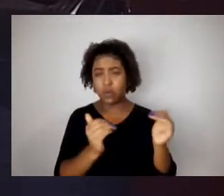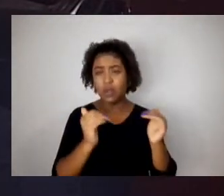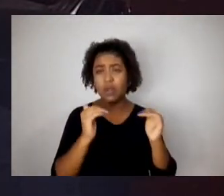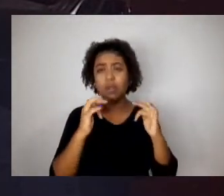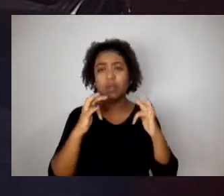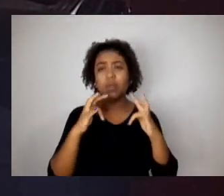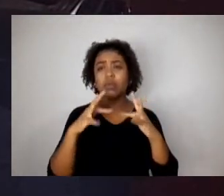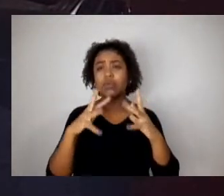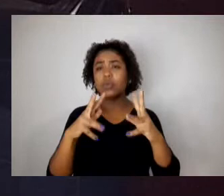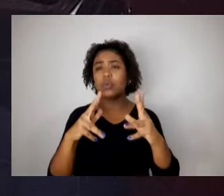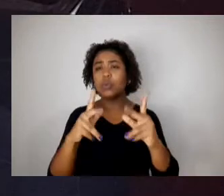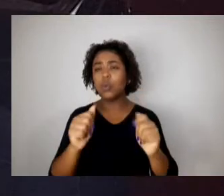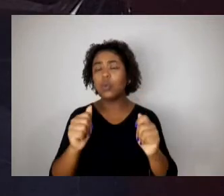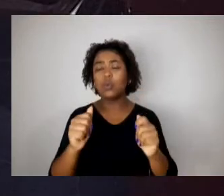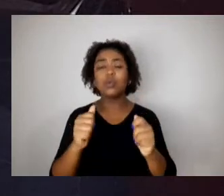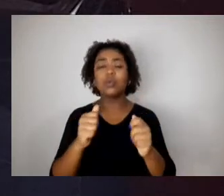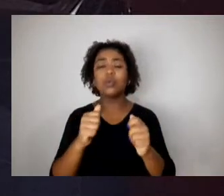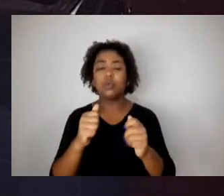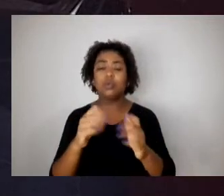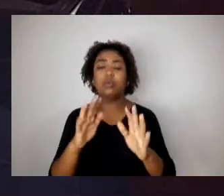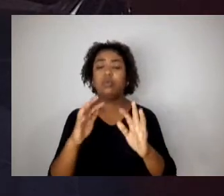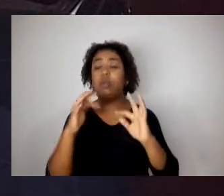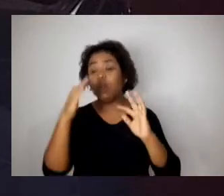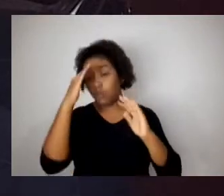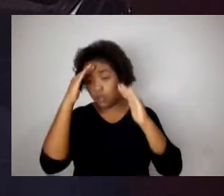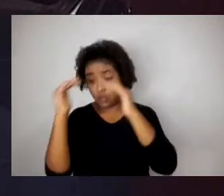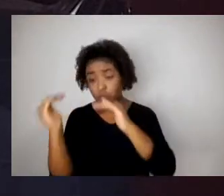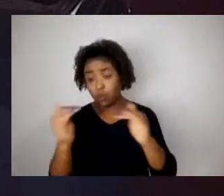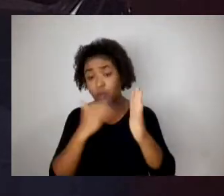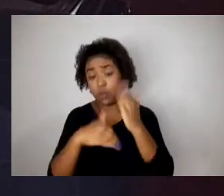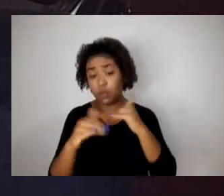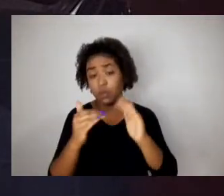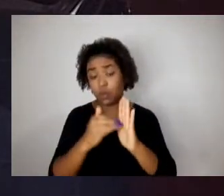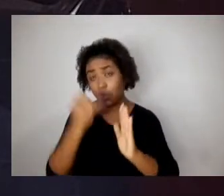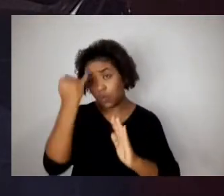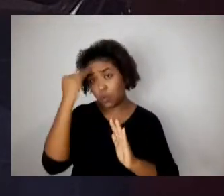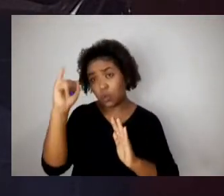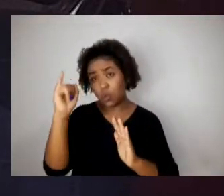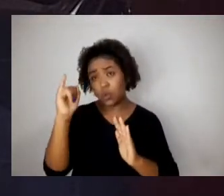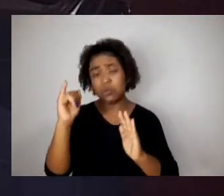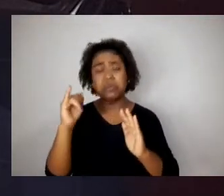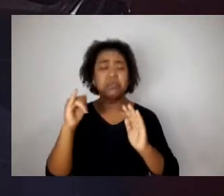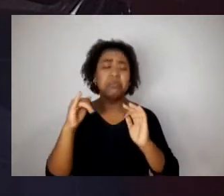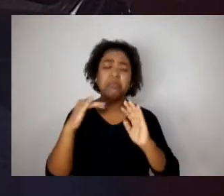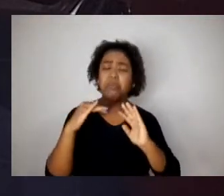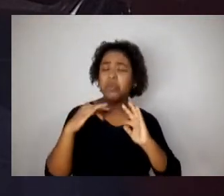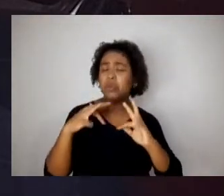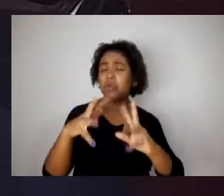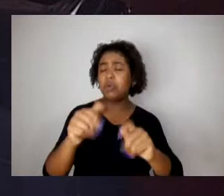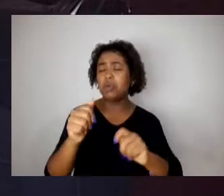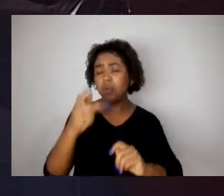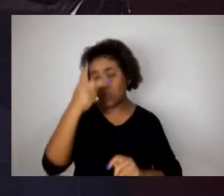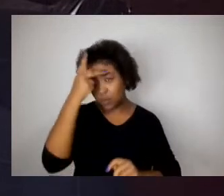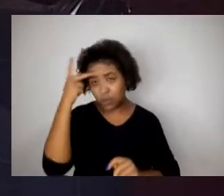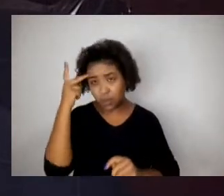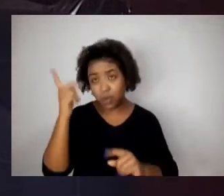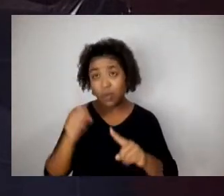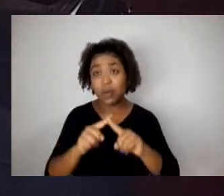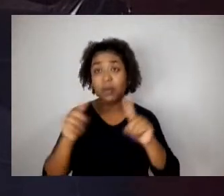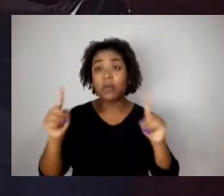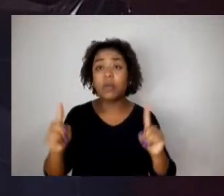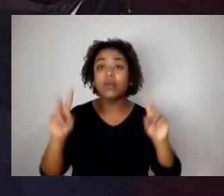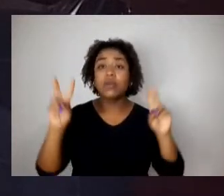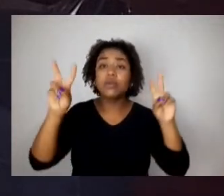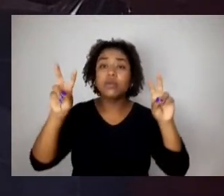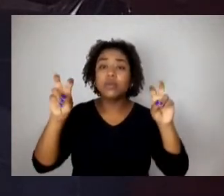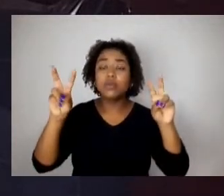todas as ideologias, todos os credos de todas as pessoas, mas, nesse respeito, nós não temos que privilegiar A,